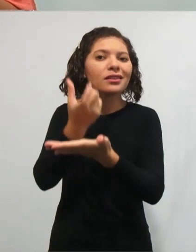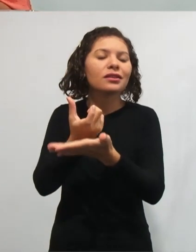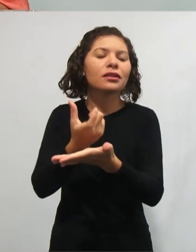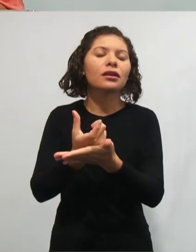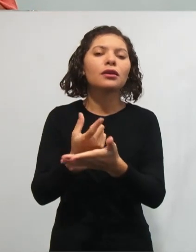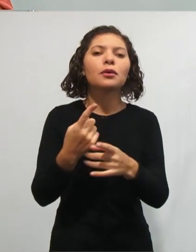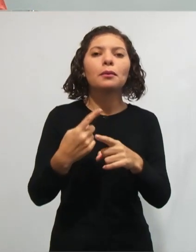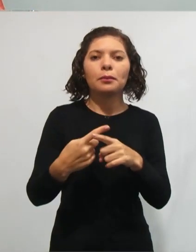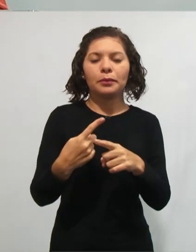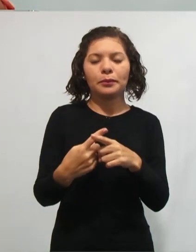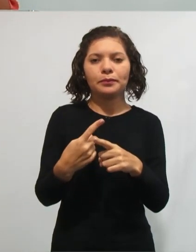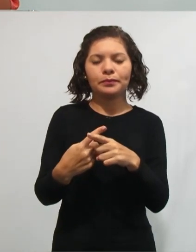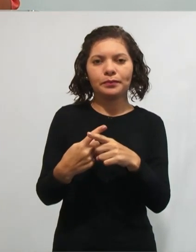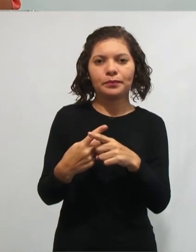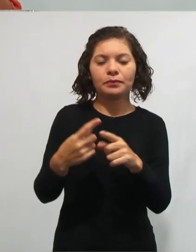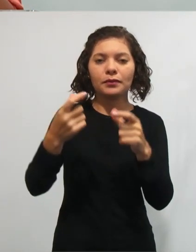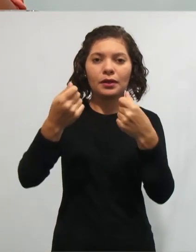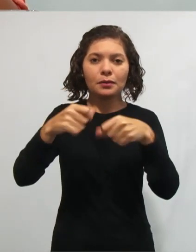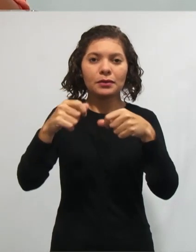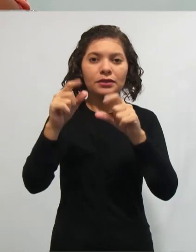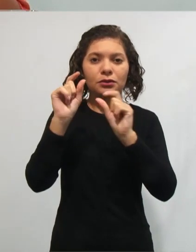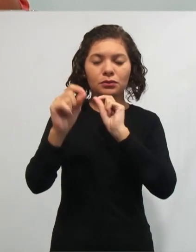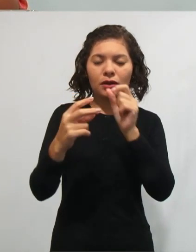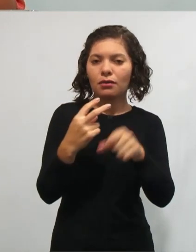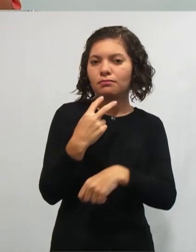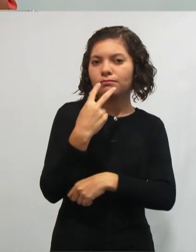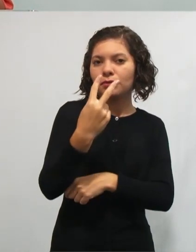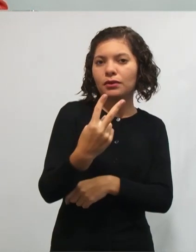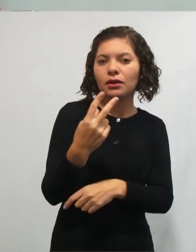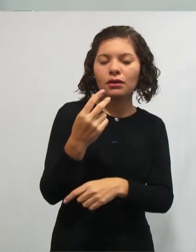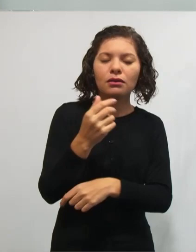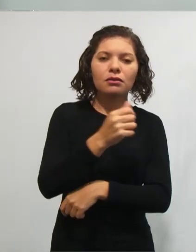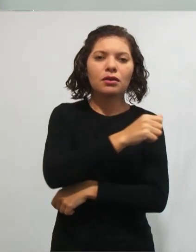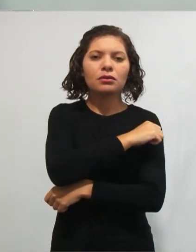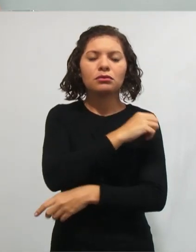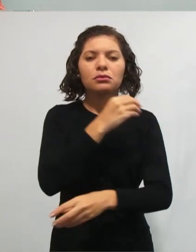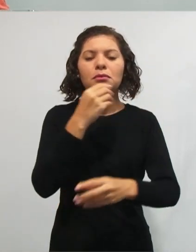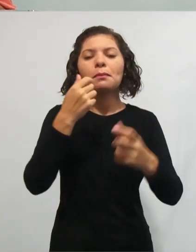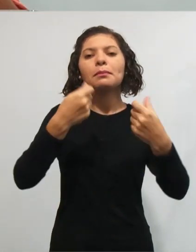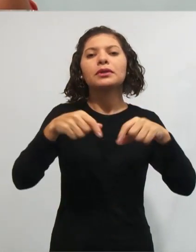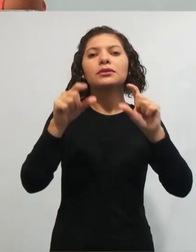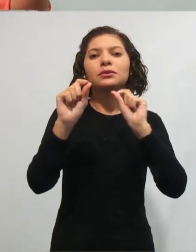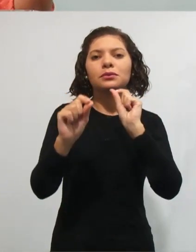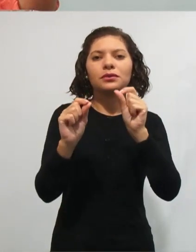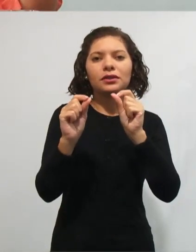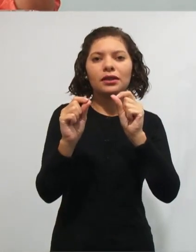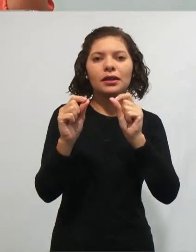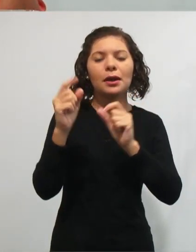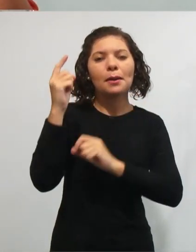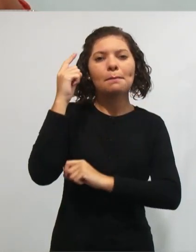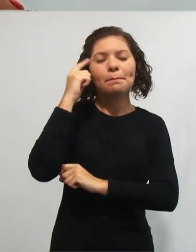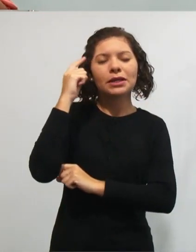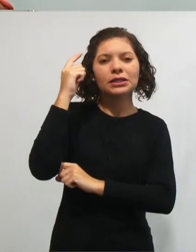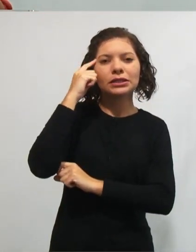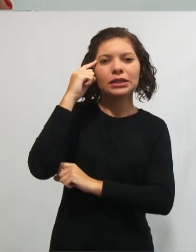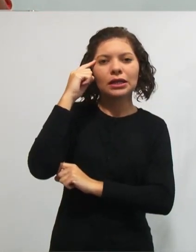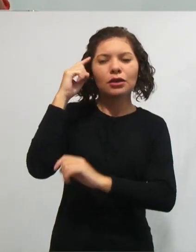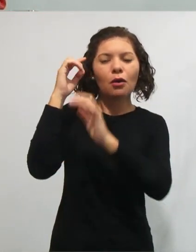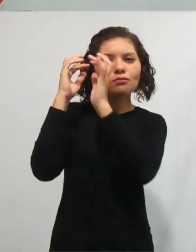Porque para que haja uma produção oral, o aluno precisa organizar previamente na sua memória